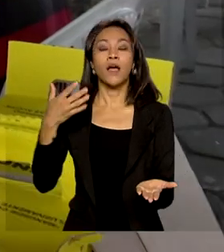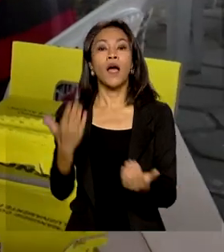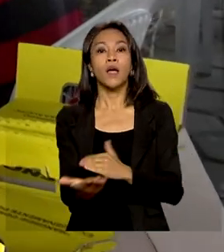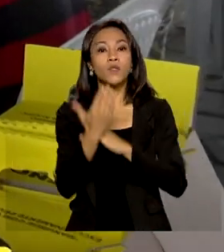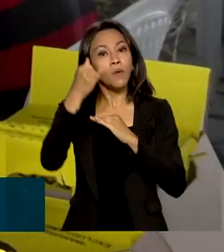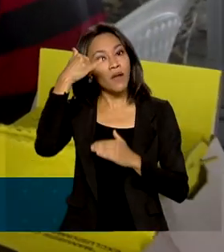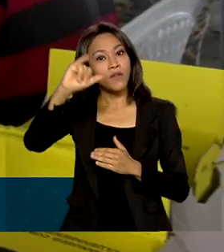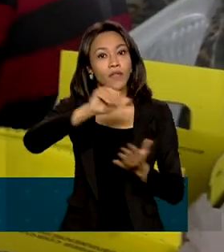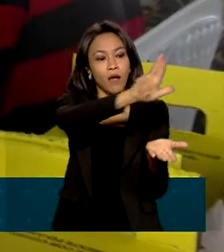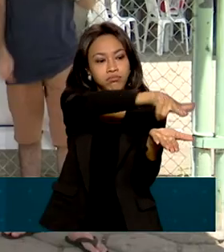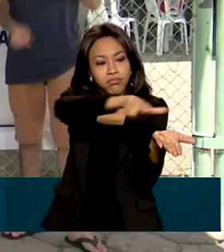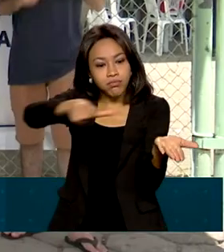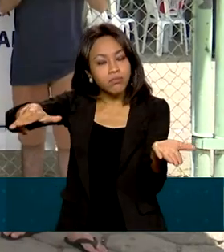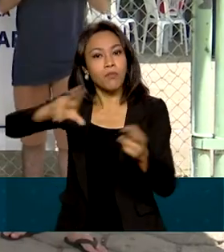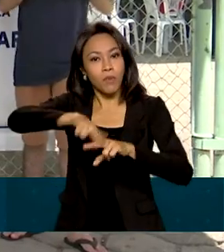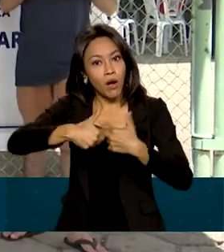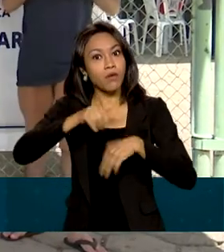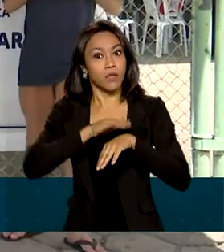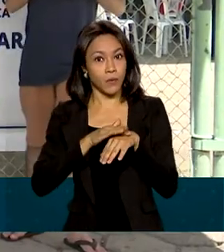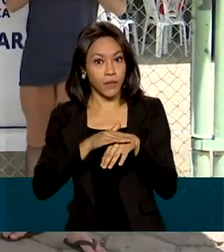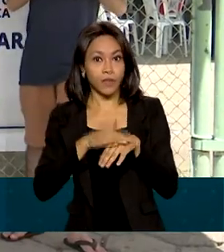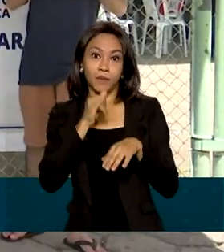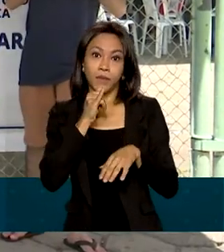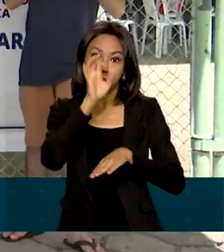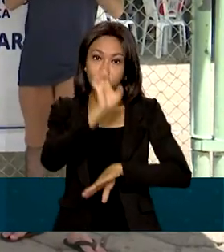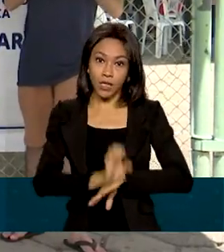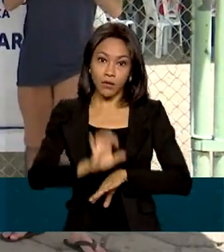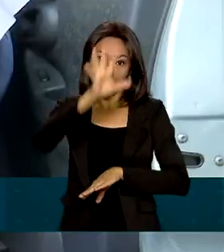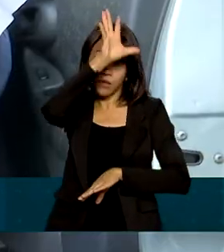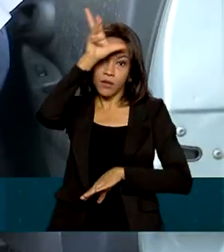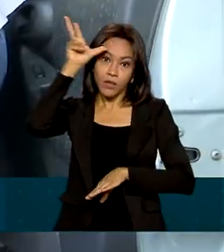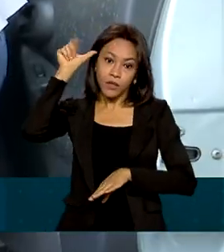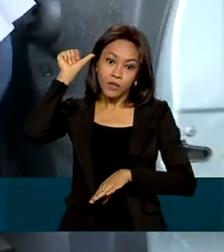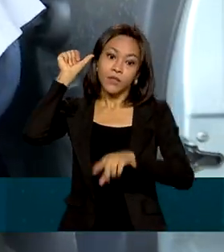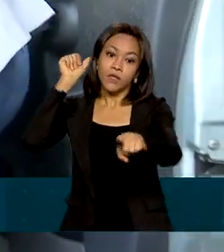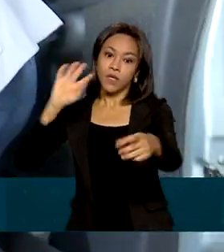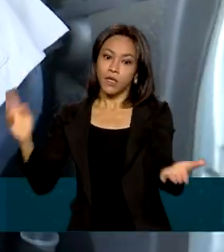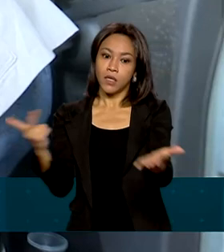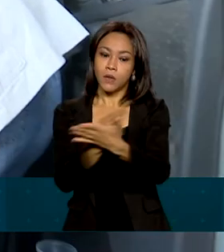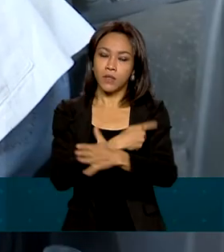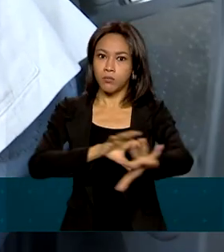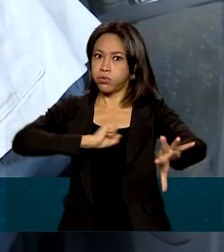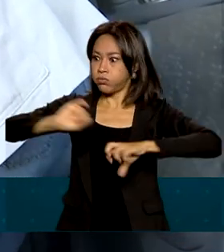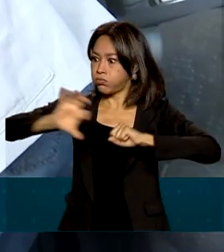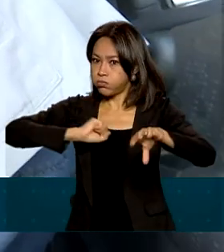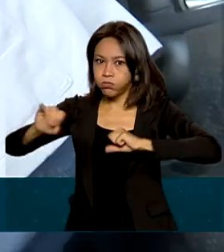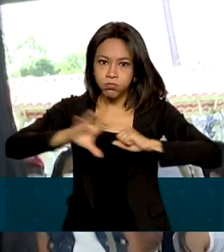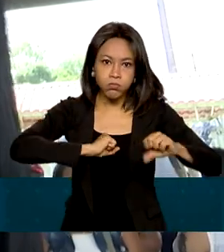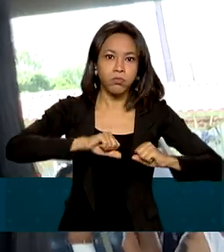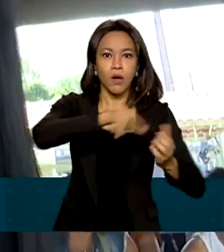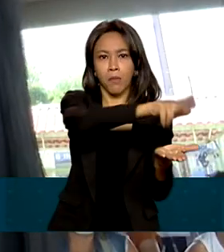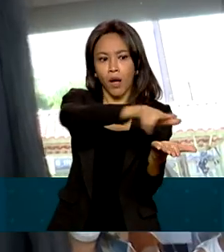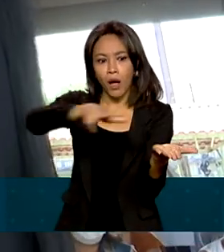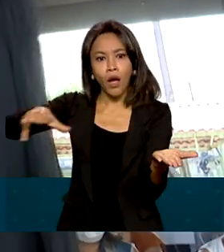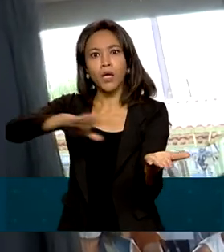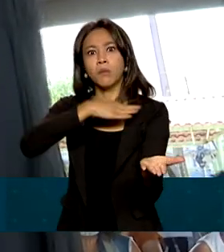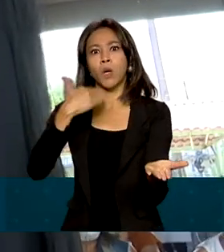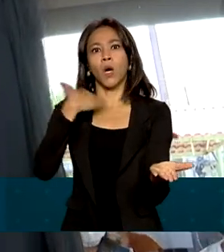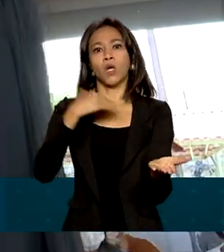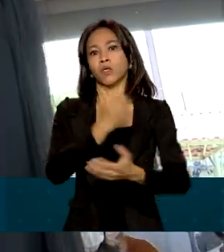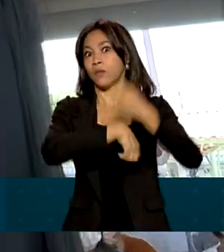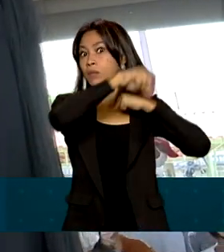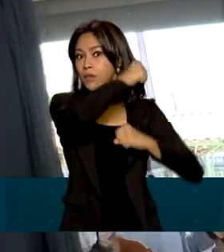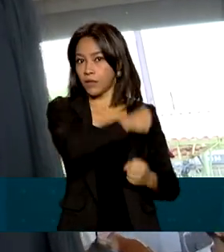e mortes por causa da doença. O Amazonas, por exemplo, passou por um pico de contaminação, internação e mortes no ano